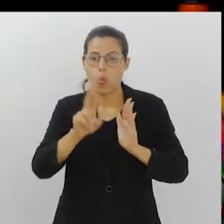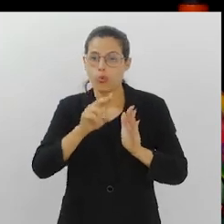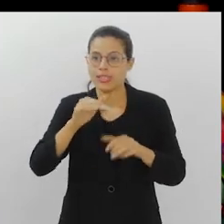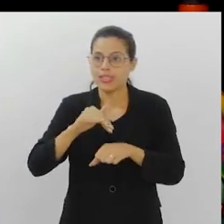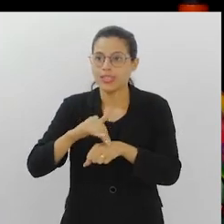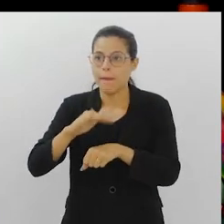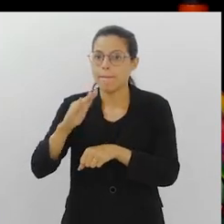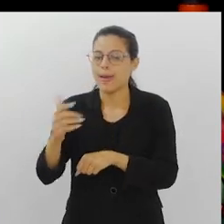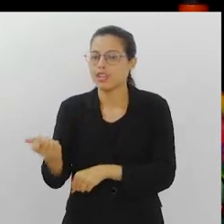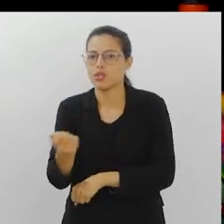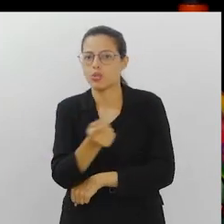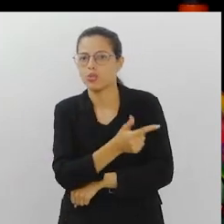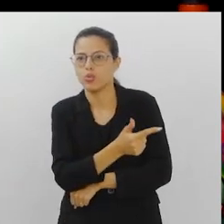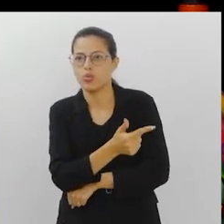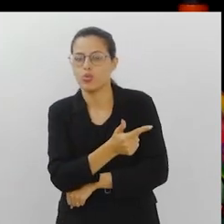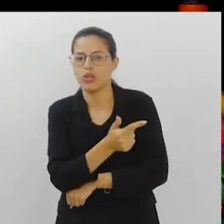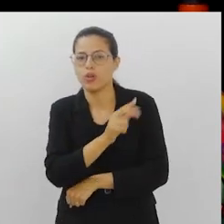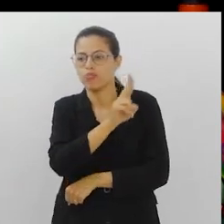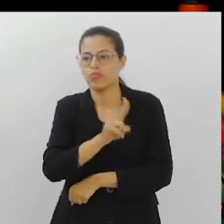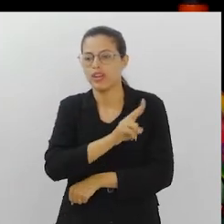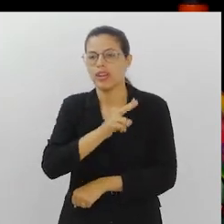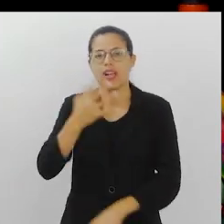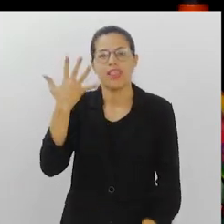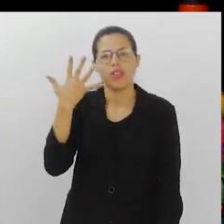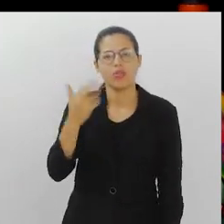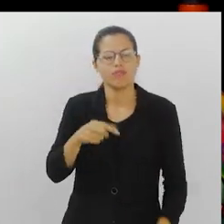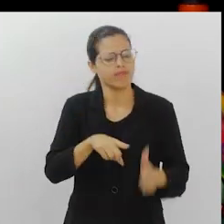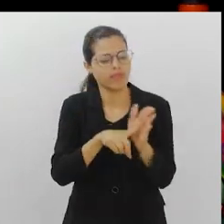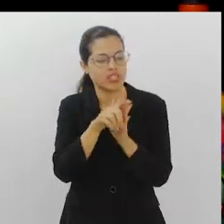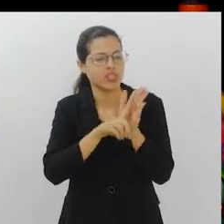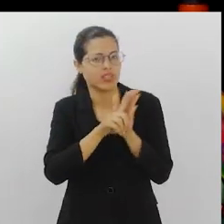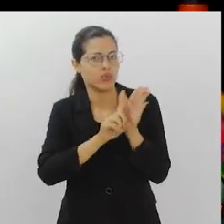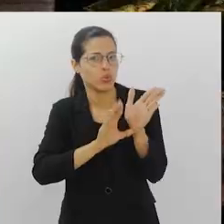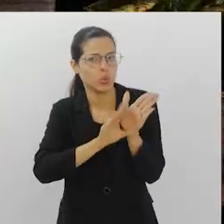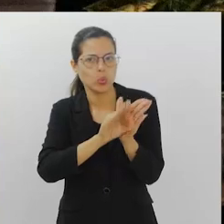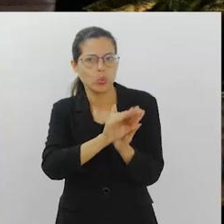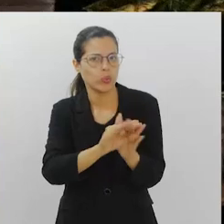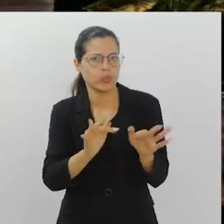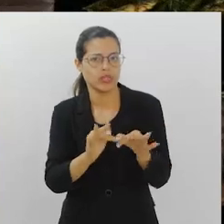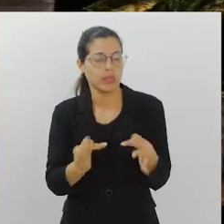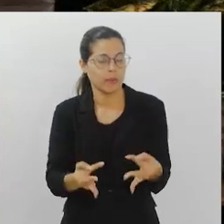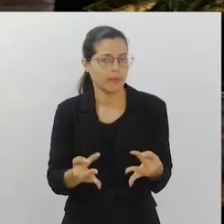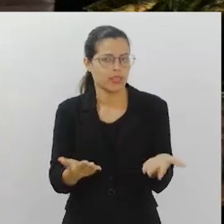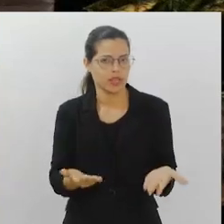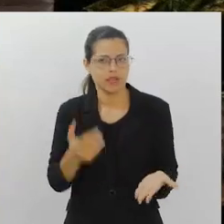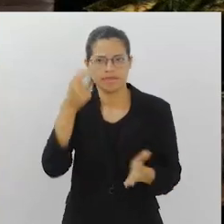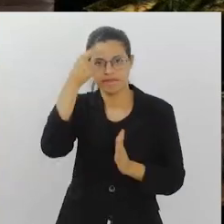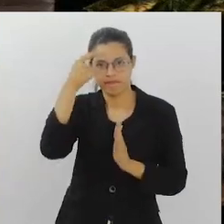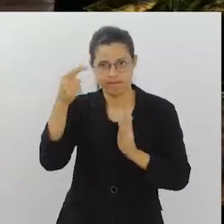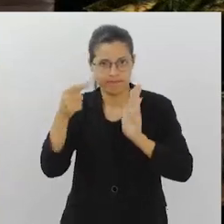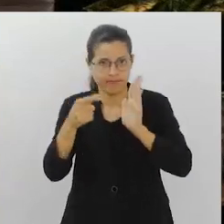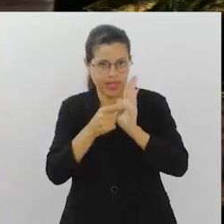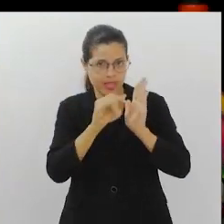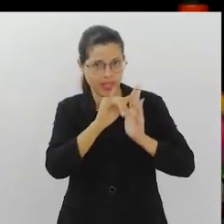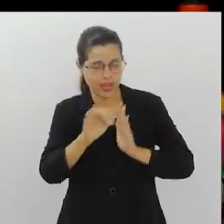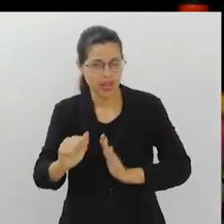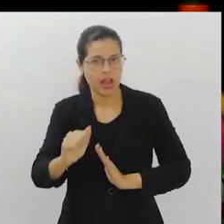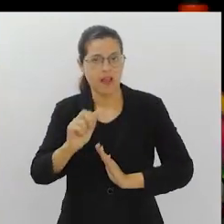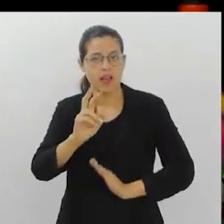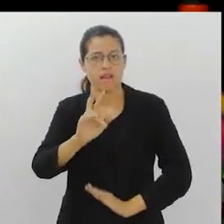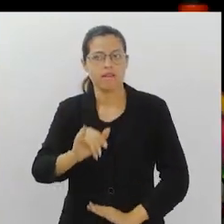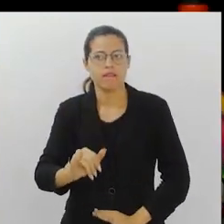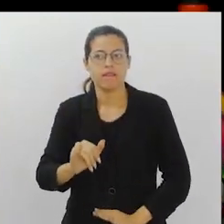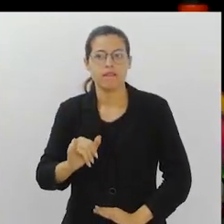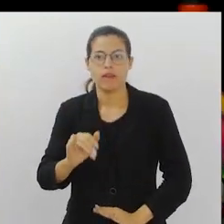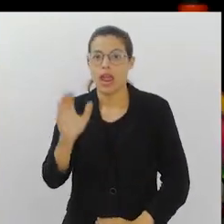muito mais do que você consumiria naturalmente fazendo uma pesquisa no Google. A inteligência artificial vai gerar